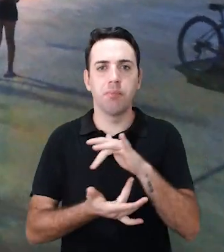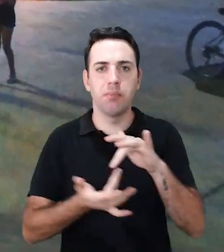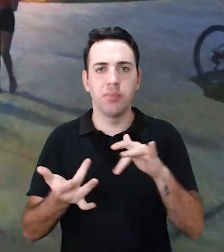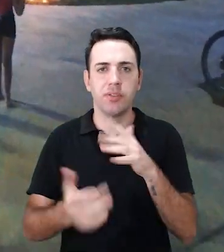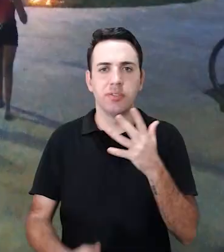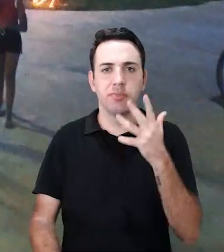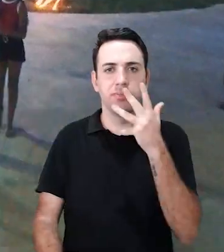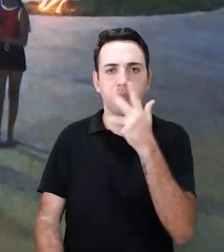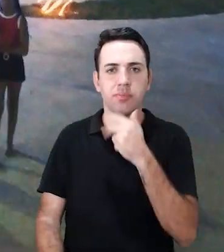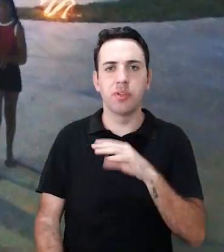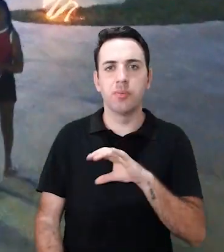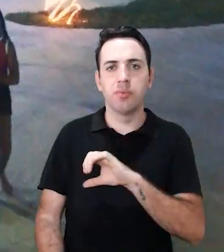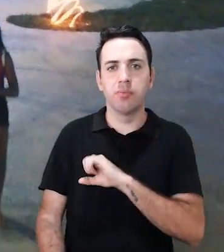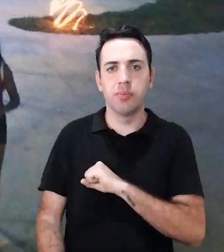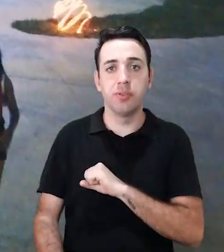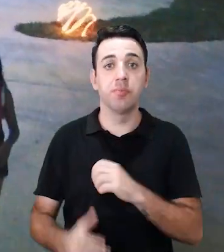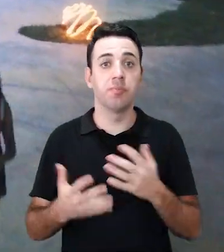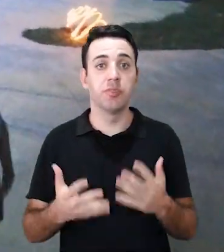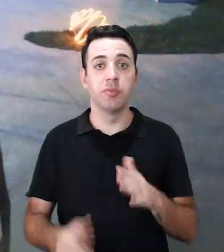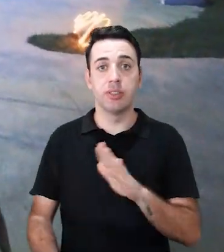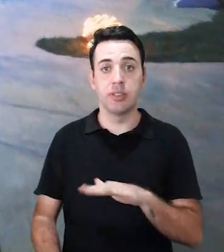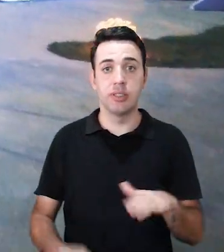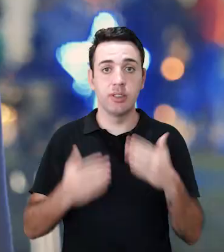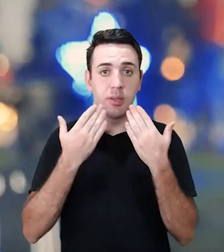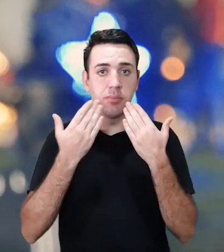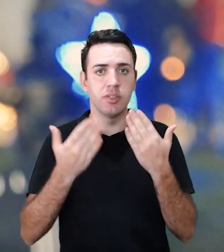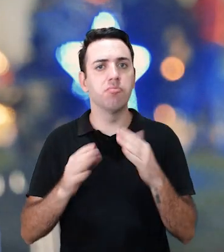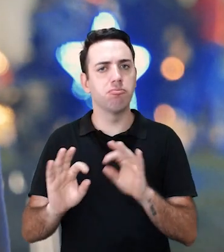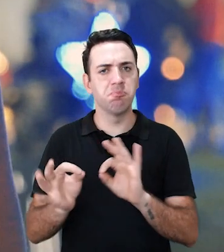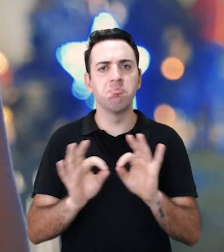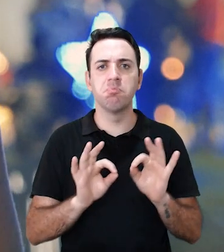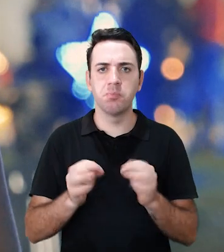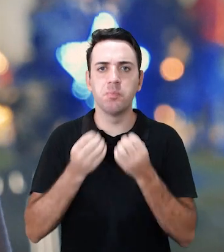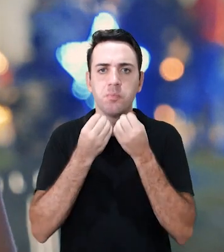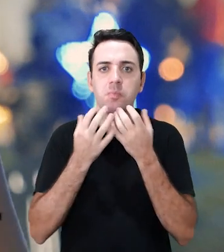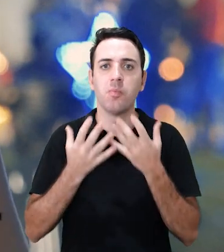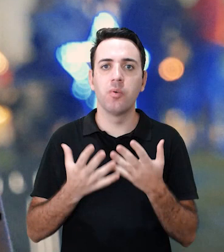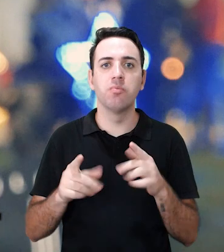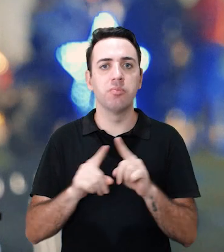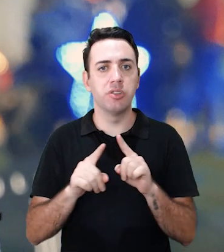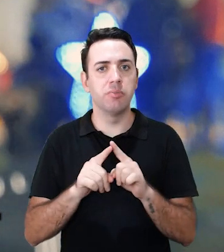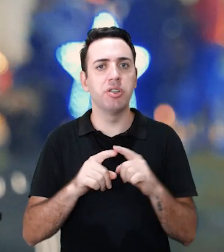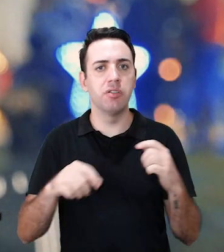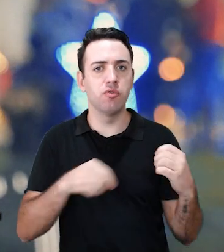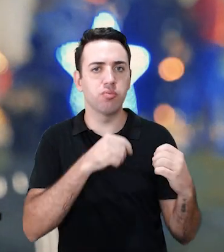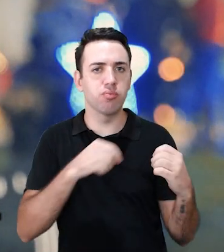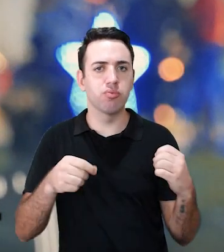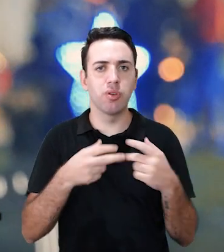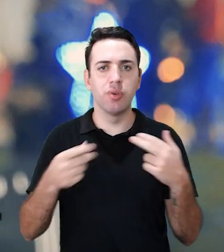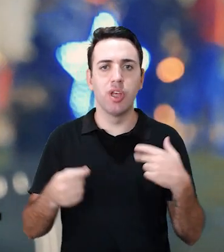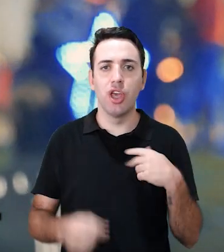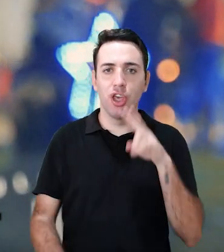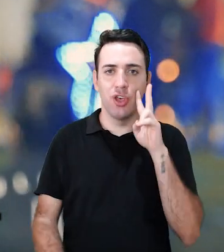muito linda, amei! A apresentação das crianças eu achei super organizados, tocaram muito bem e eu